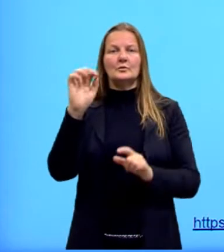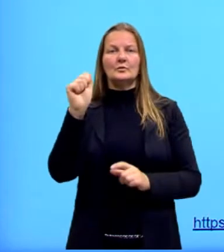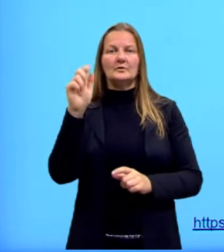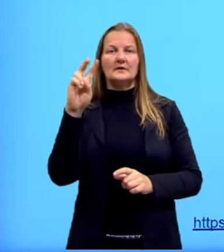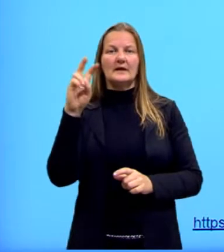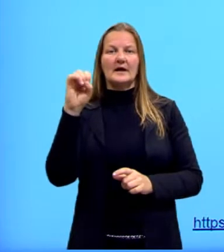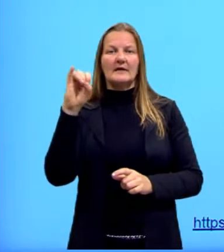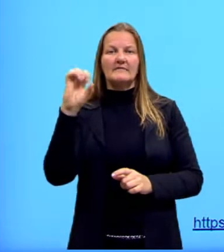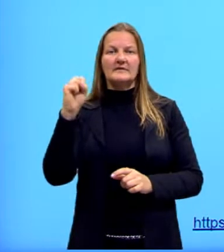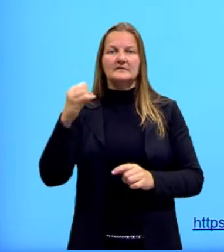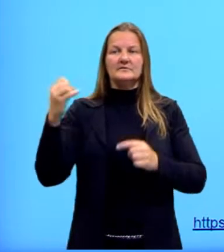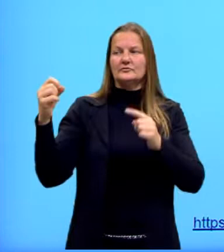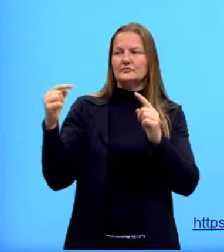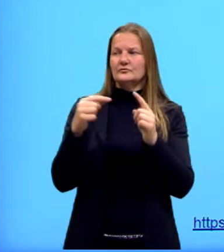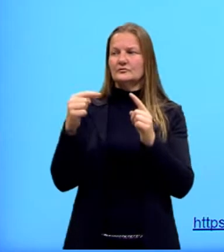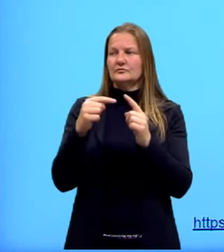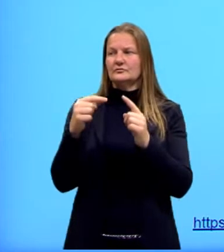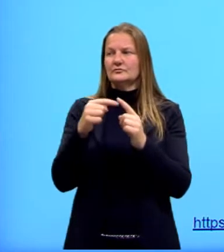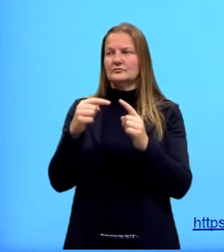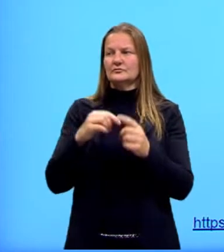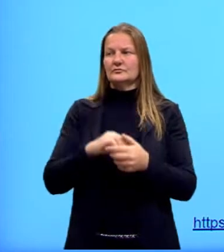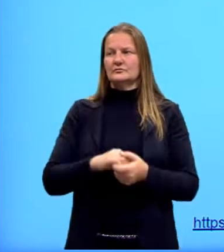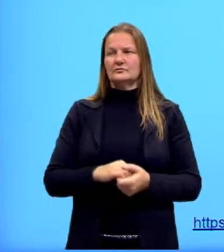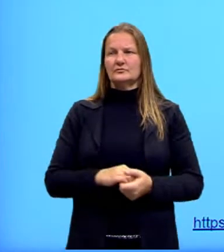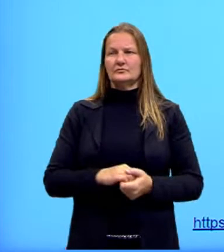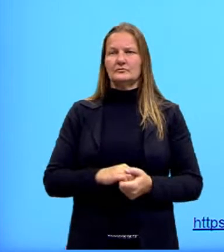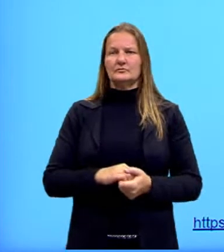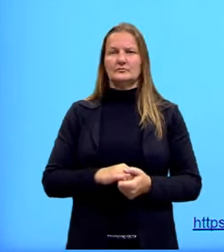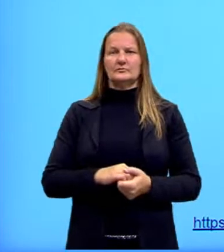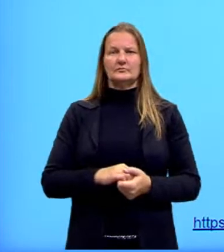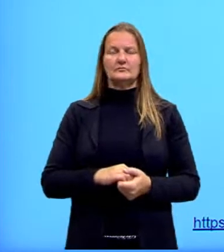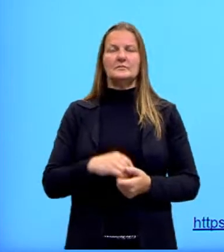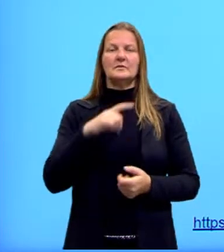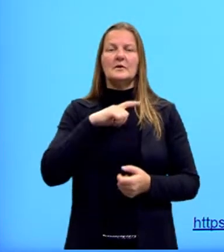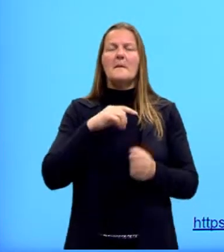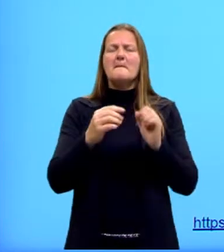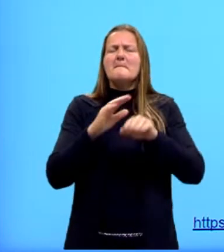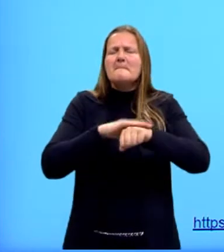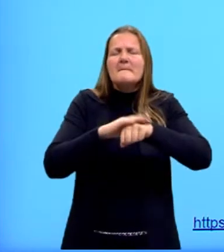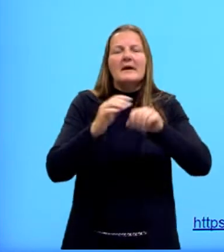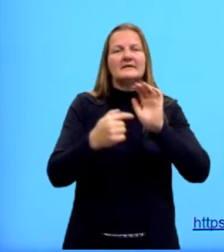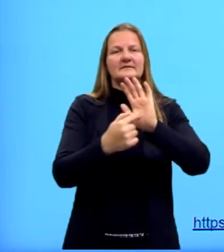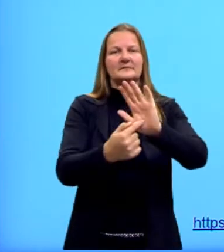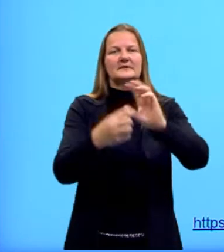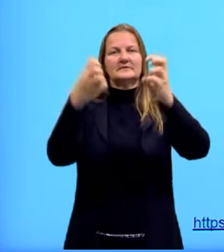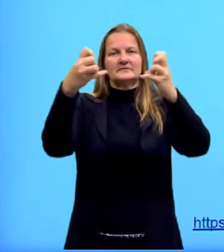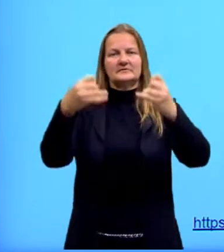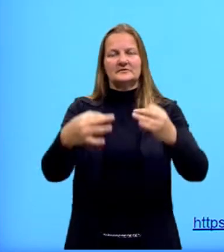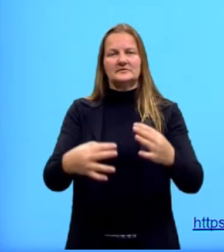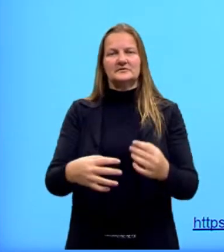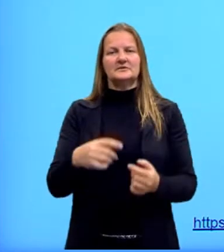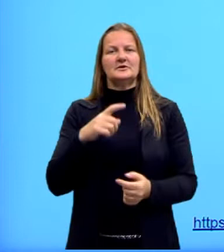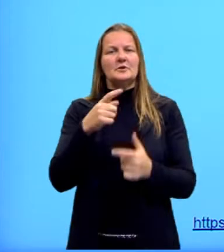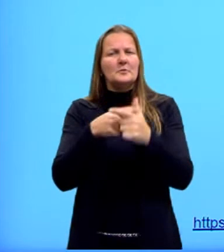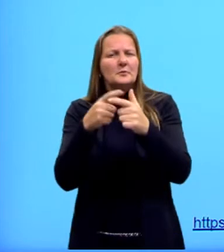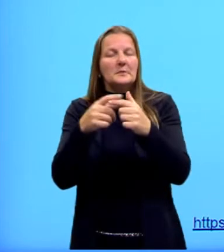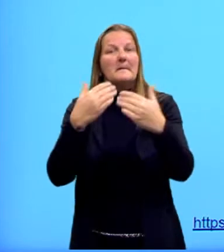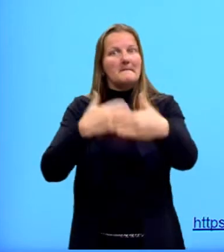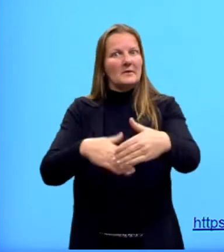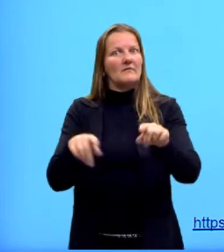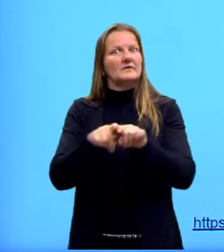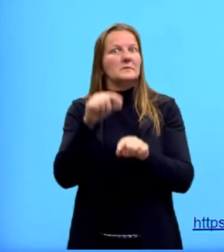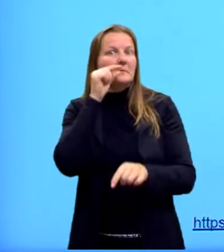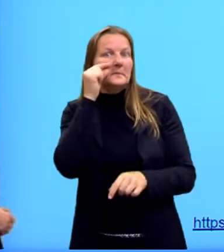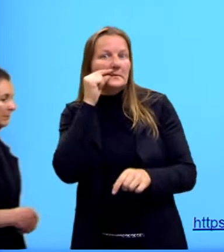chamados ângulos notáveis. Esses ângulos são os que mais aparecem na resolução de problemas, em provas e